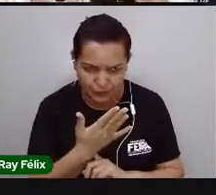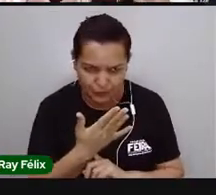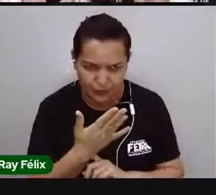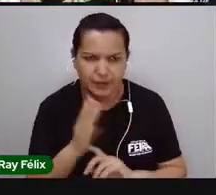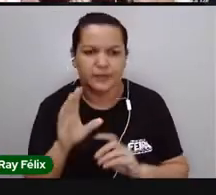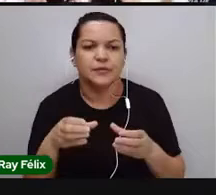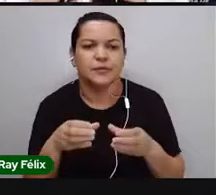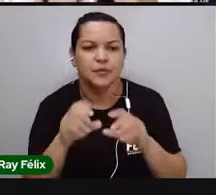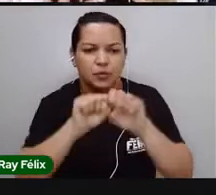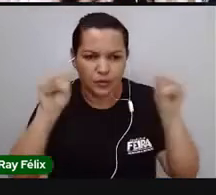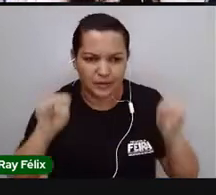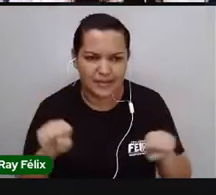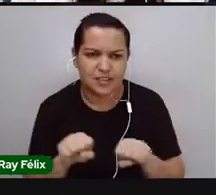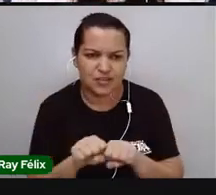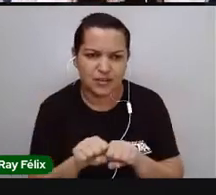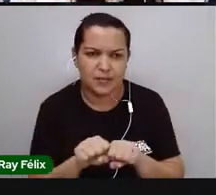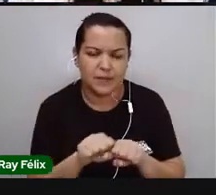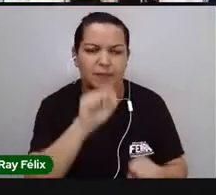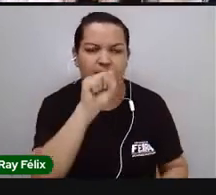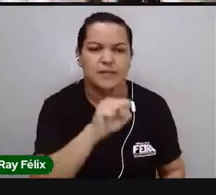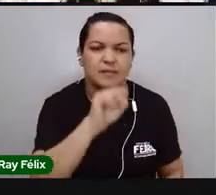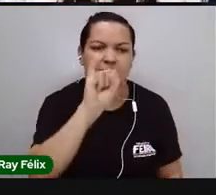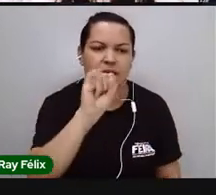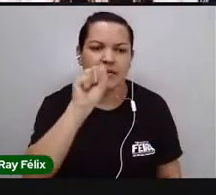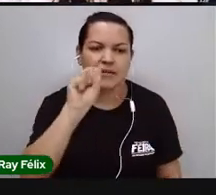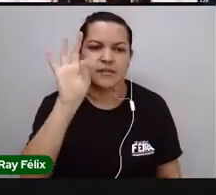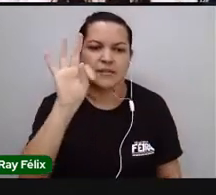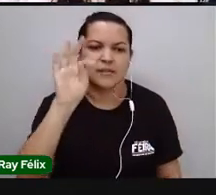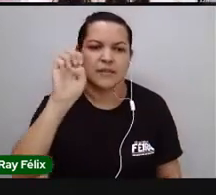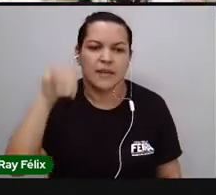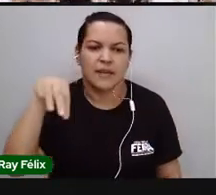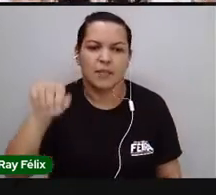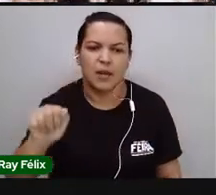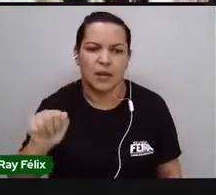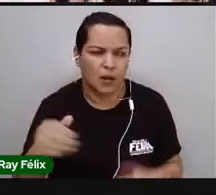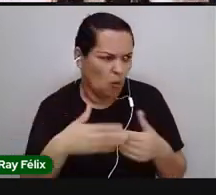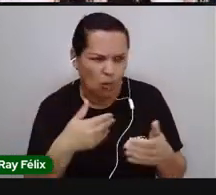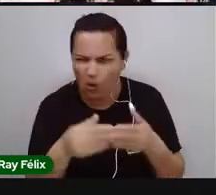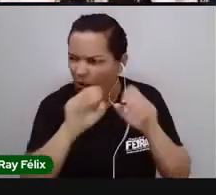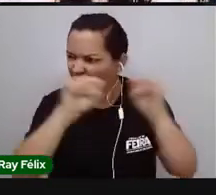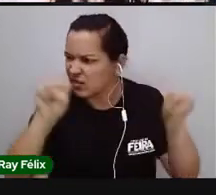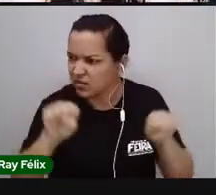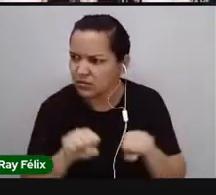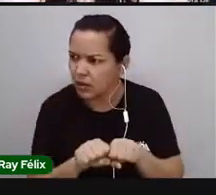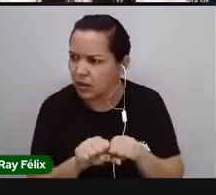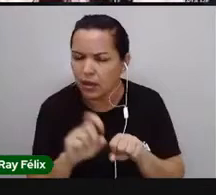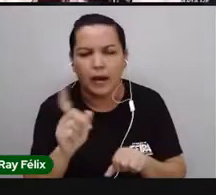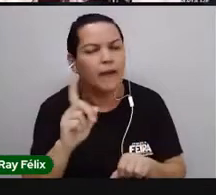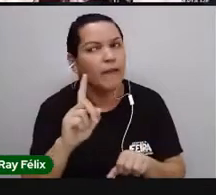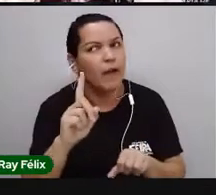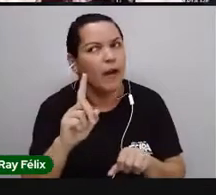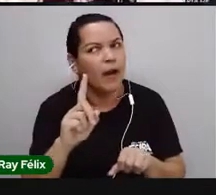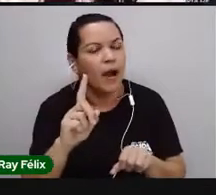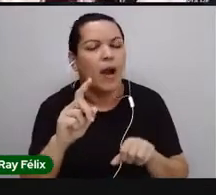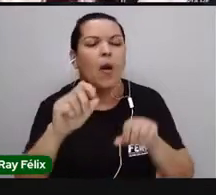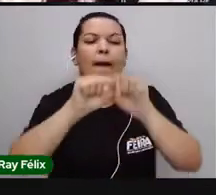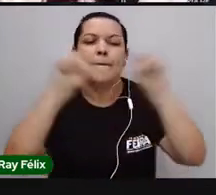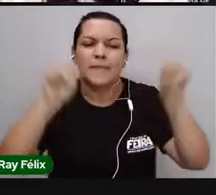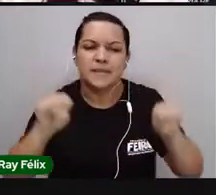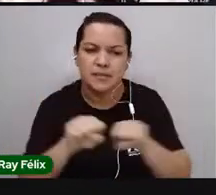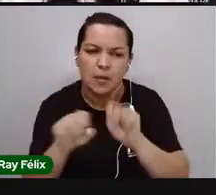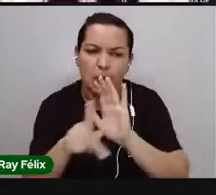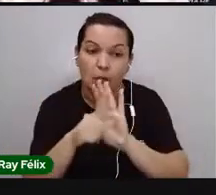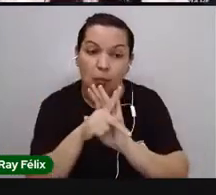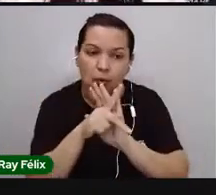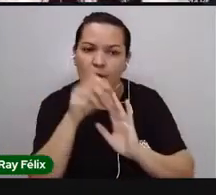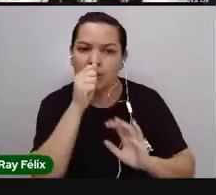de órgãos a gente vai chamar de sistema. Qual que é sistema, professora? Não. Sistema respiratório. Ok?